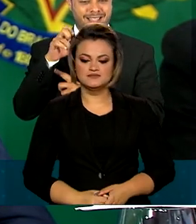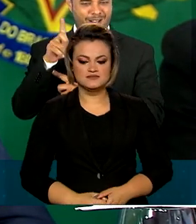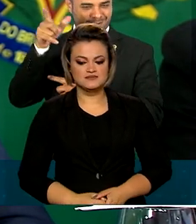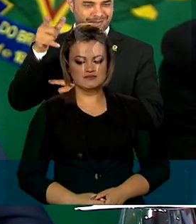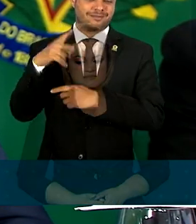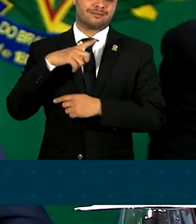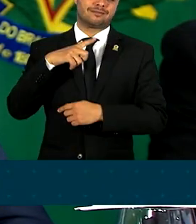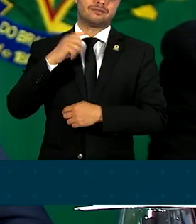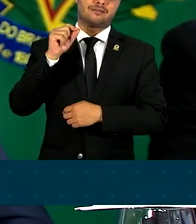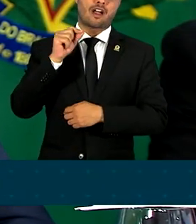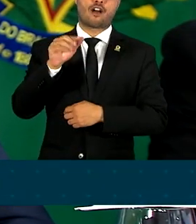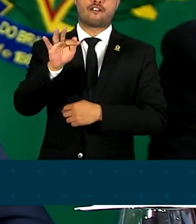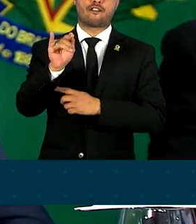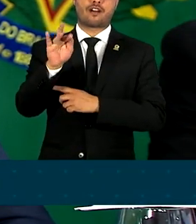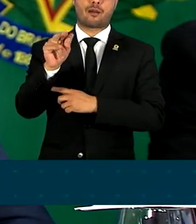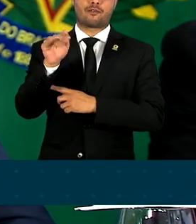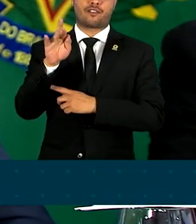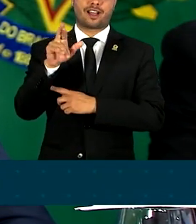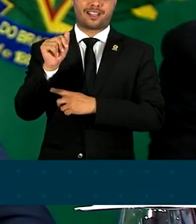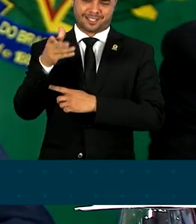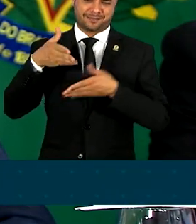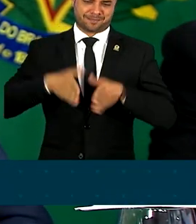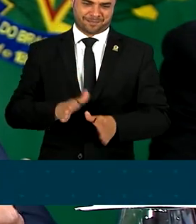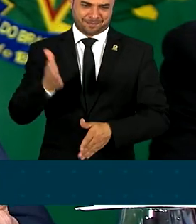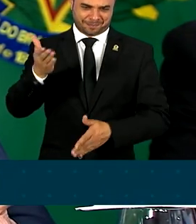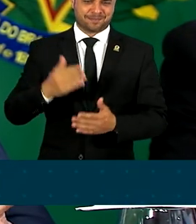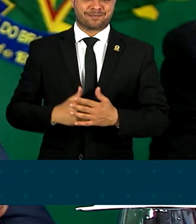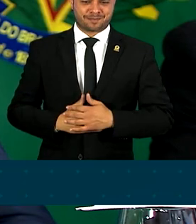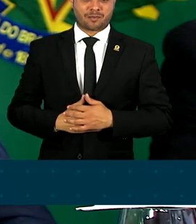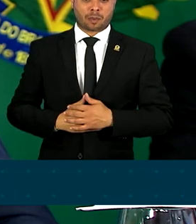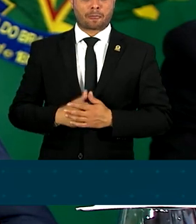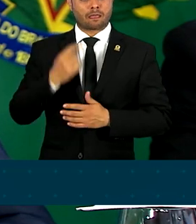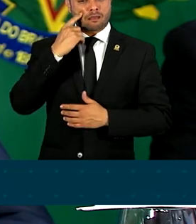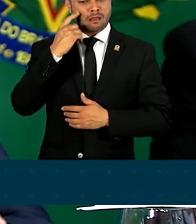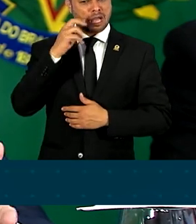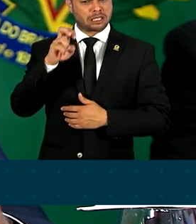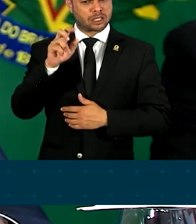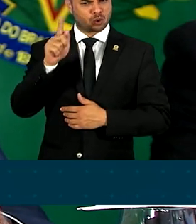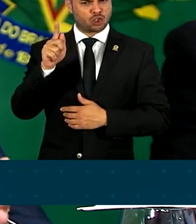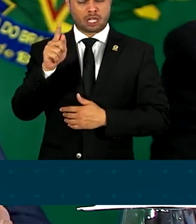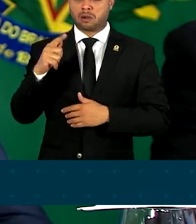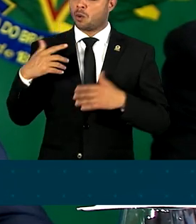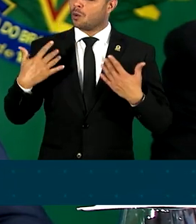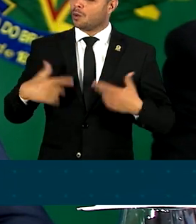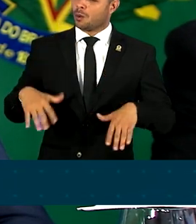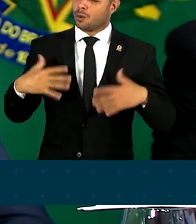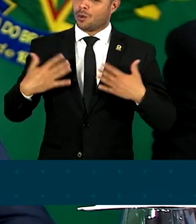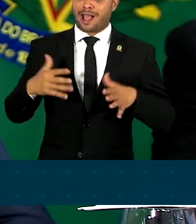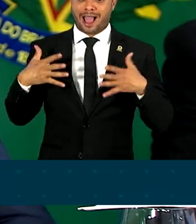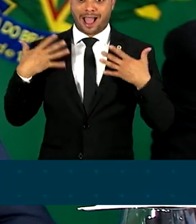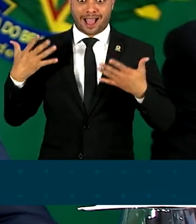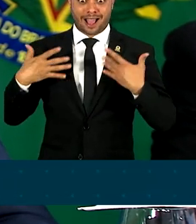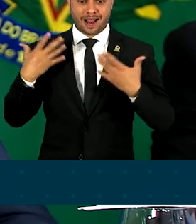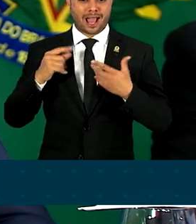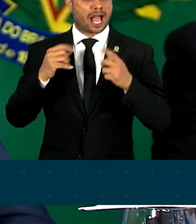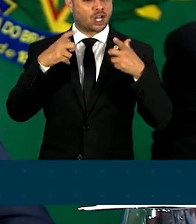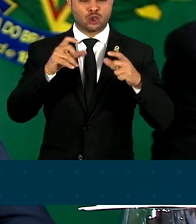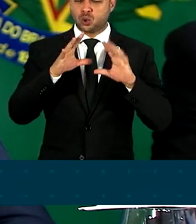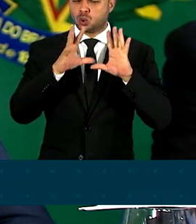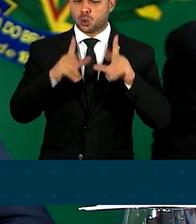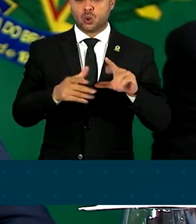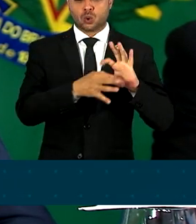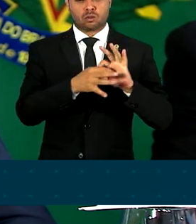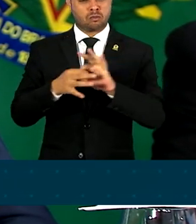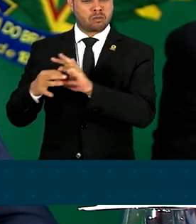alegria o 5G chegando no Brasil e atingindo a todos os setores. E também o da garotada aí que a gente